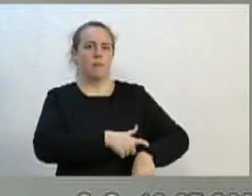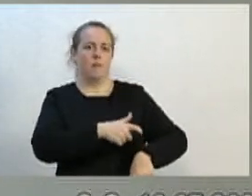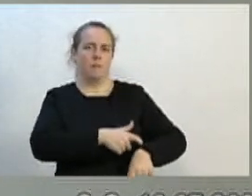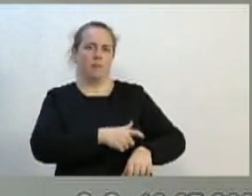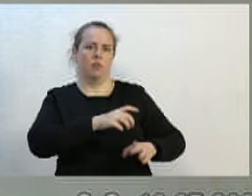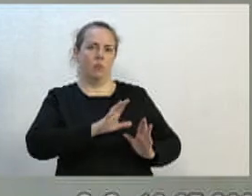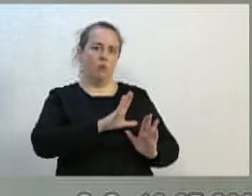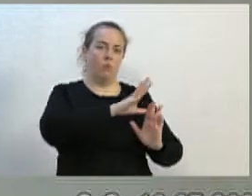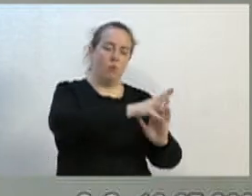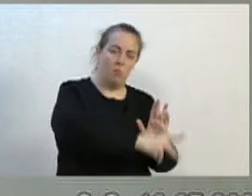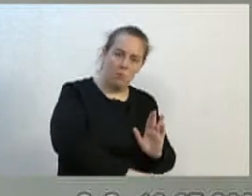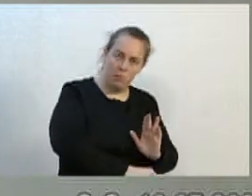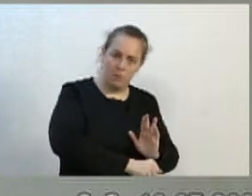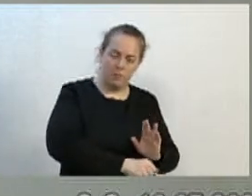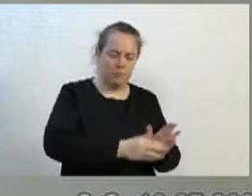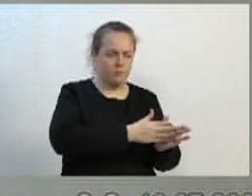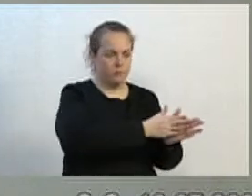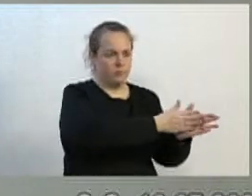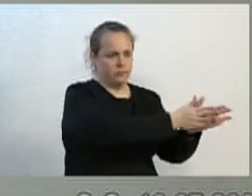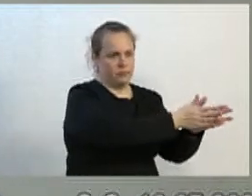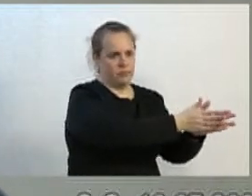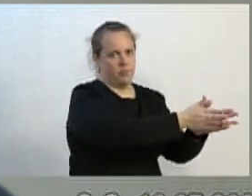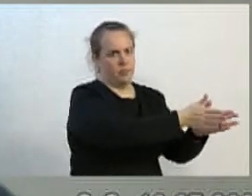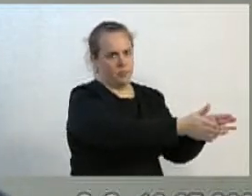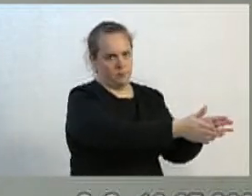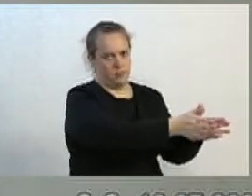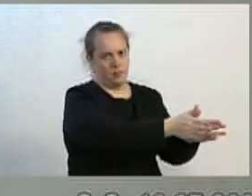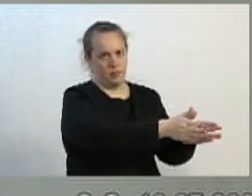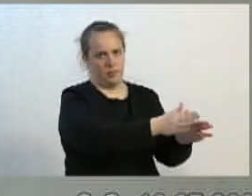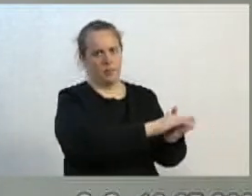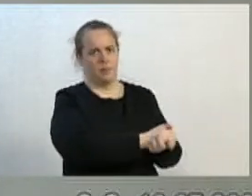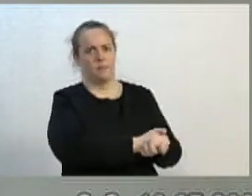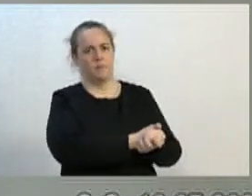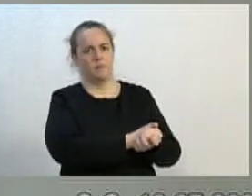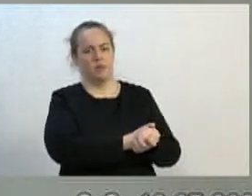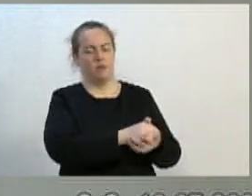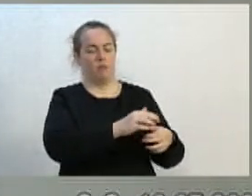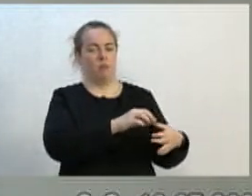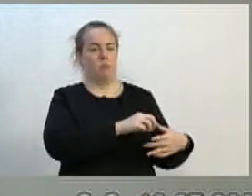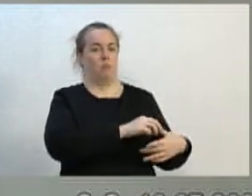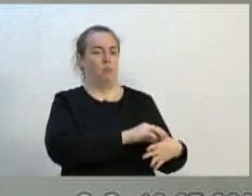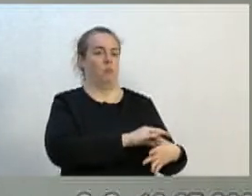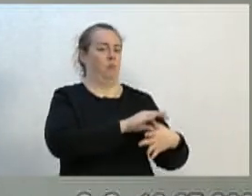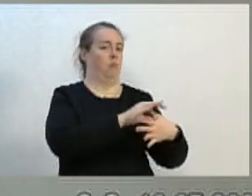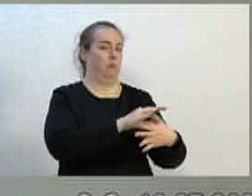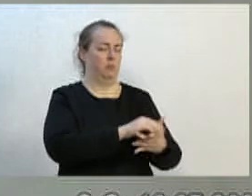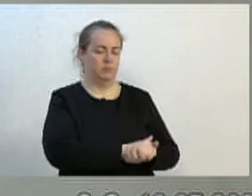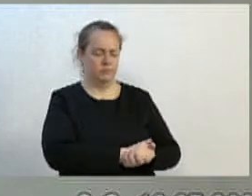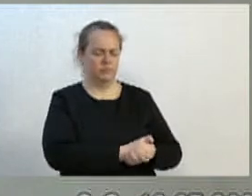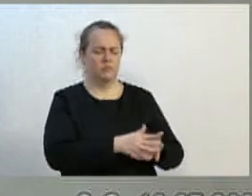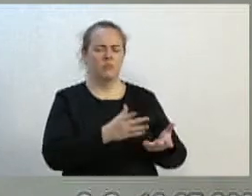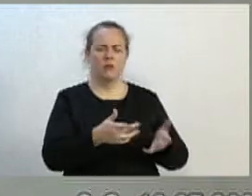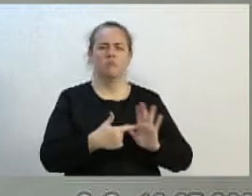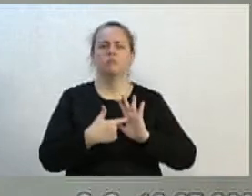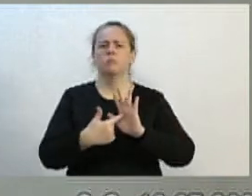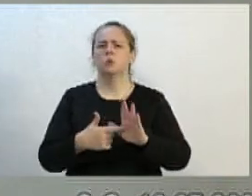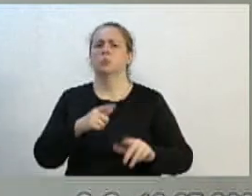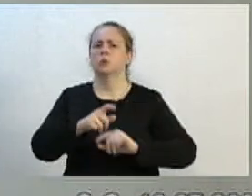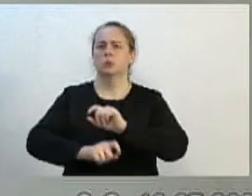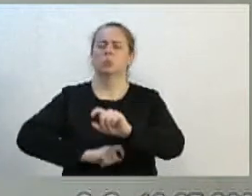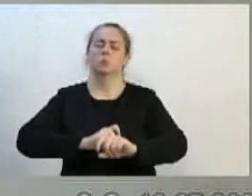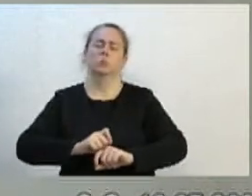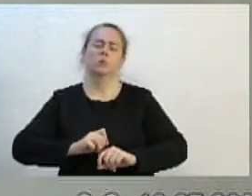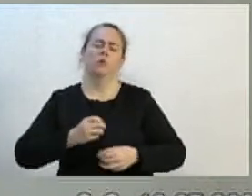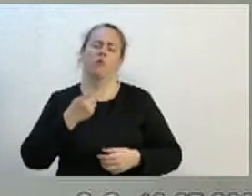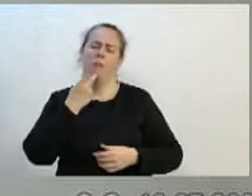e os canalhas demagogos. Eu queria falar do canalha